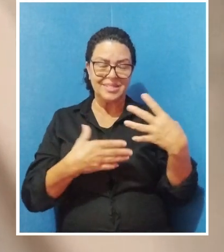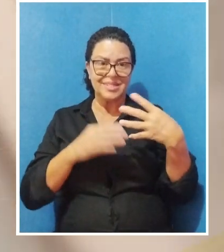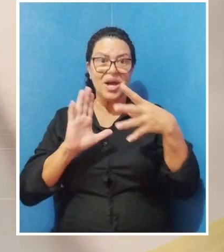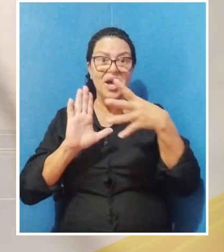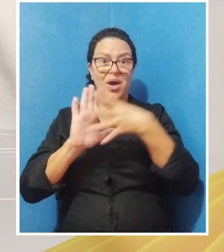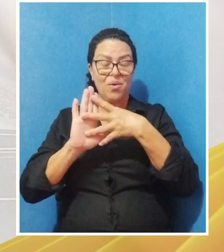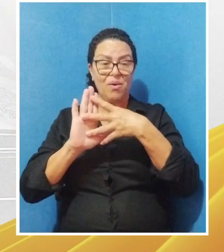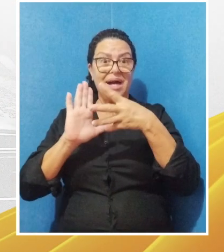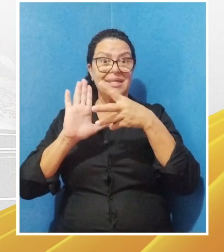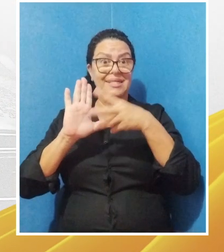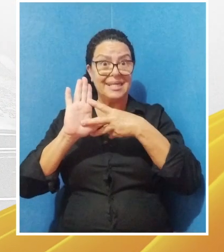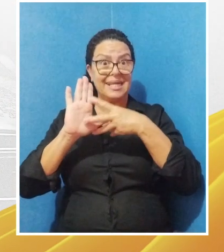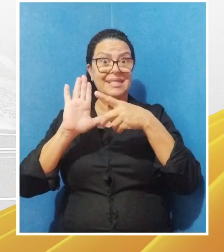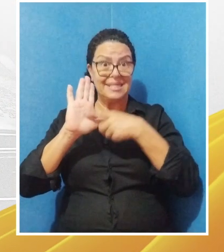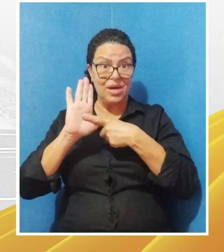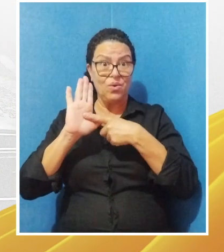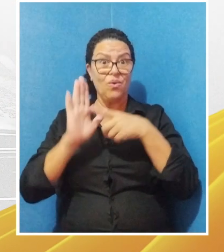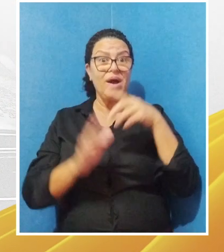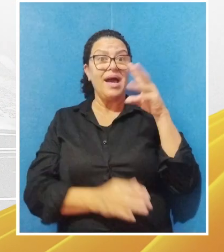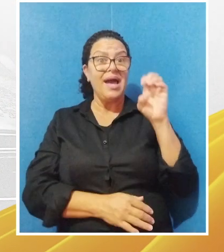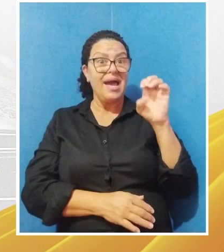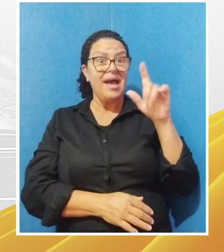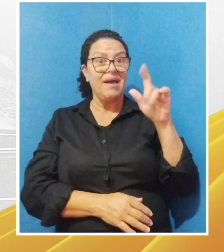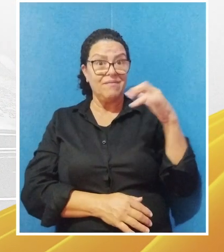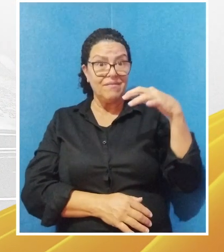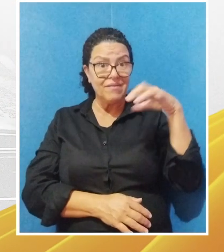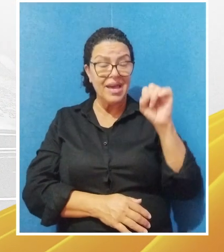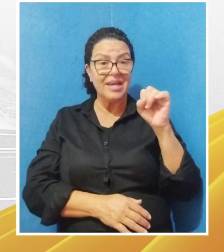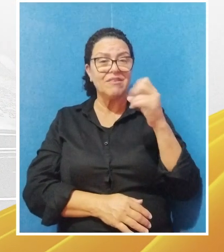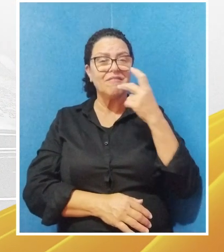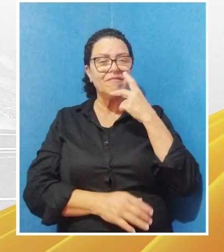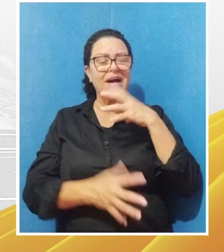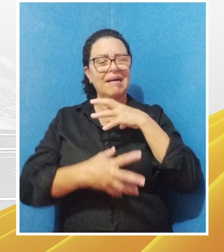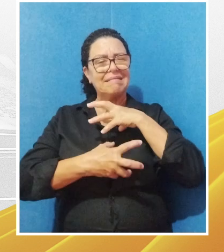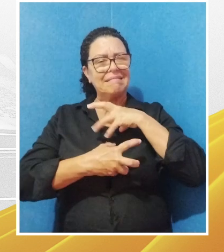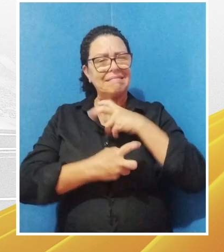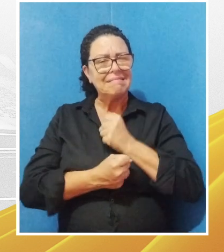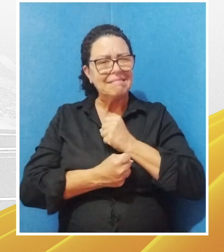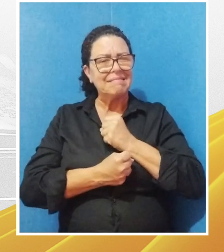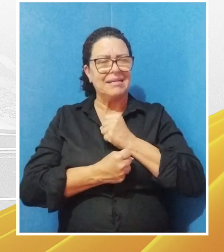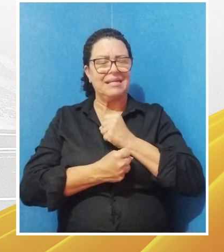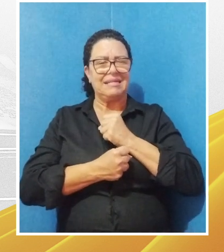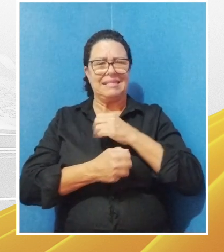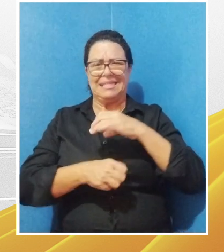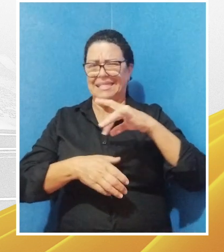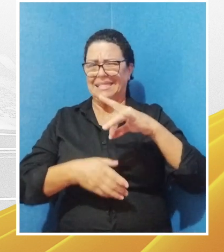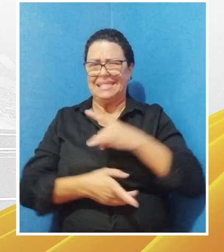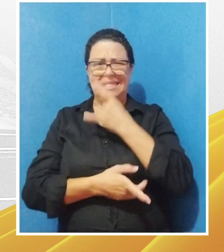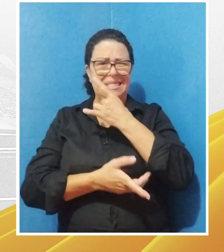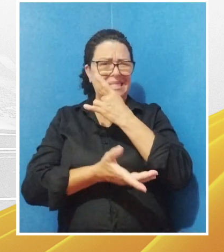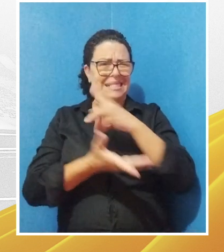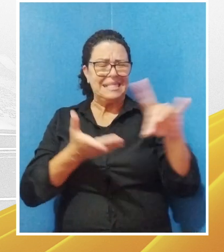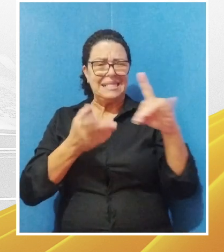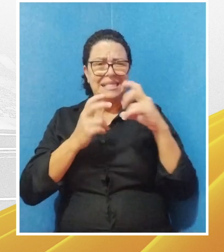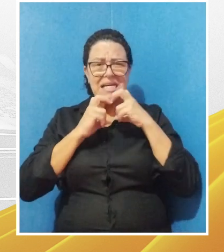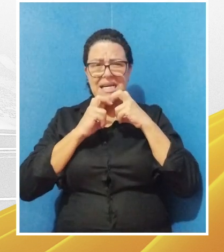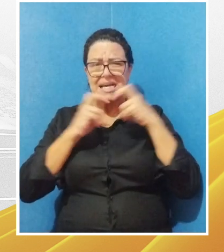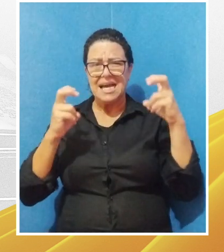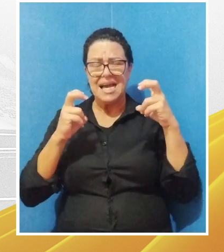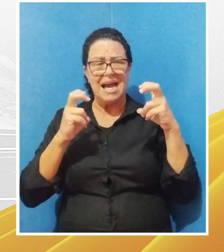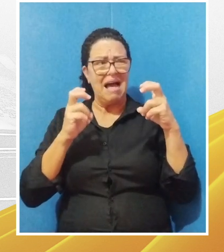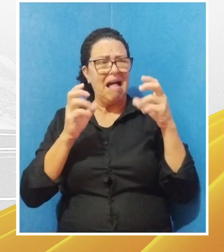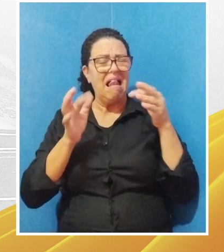31 diz assim, Toda amargura, e cólera, e ira, e gritaria,